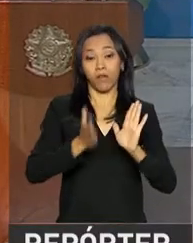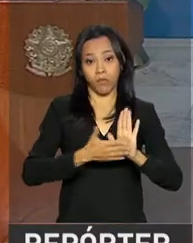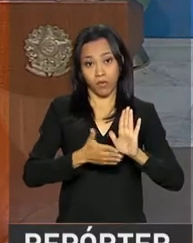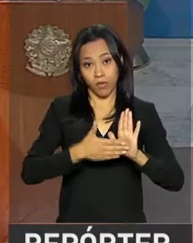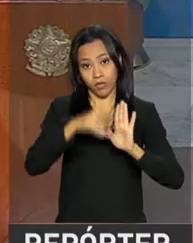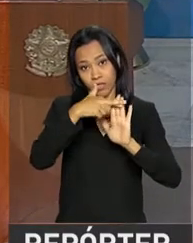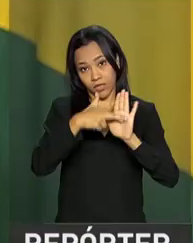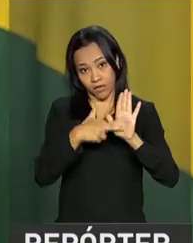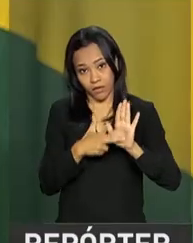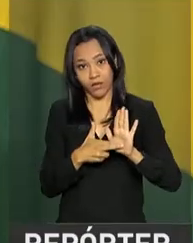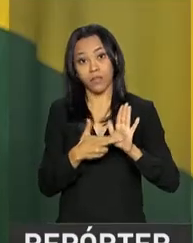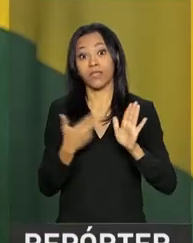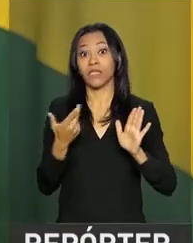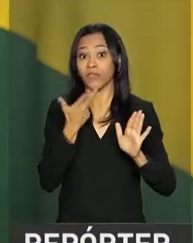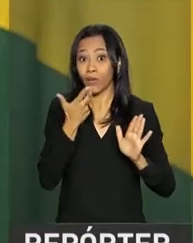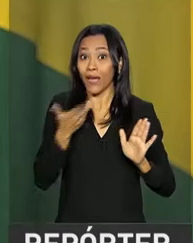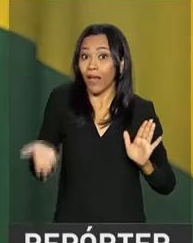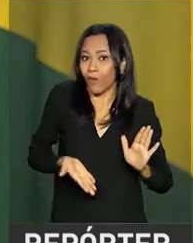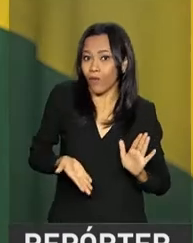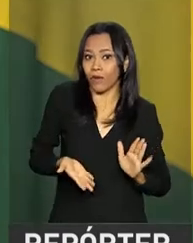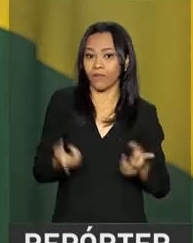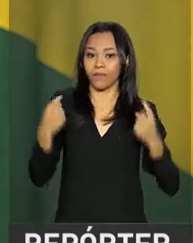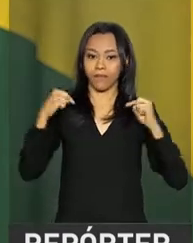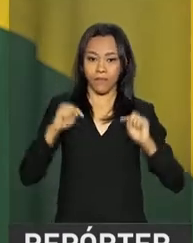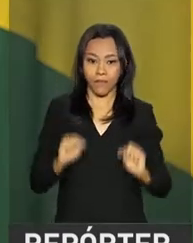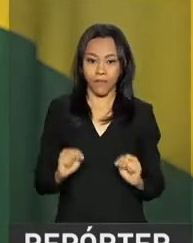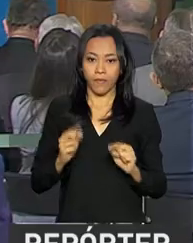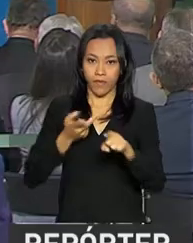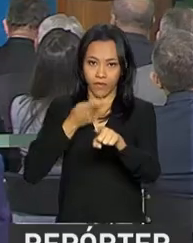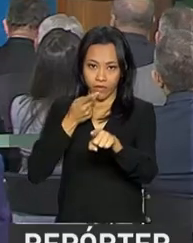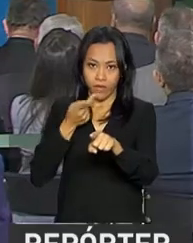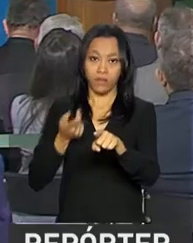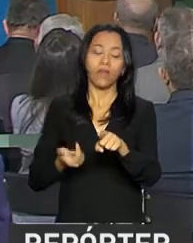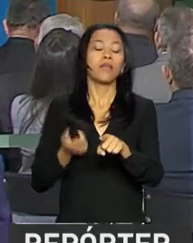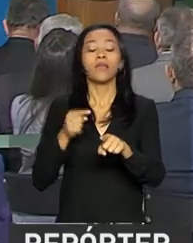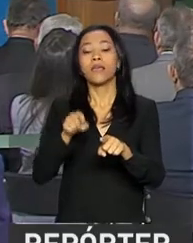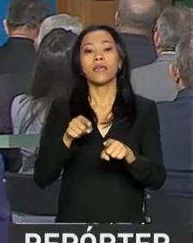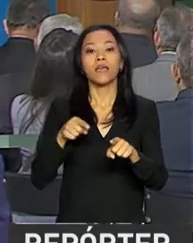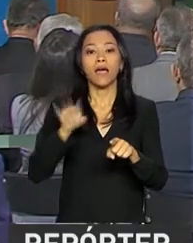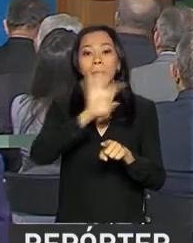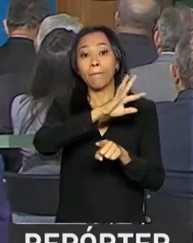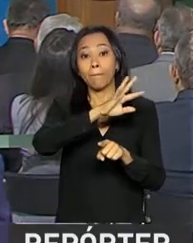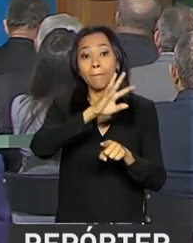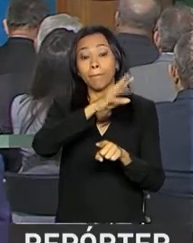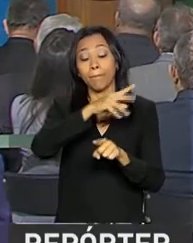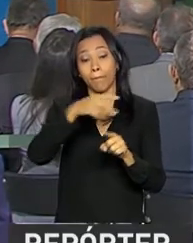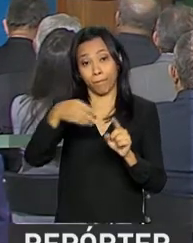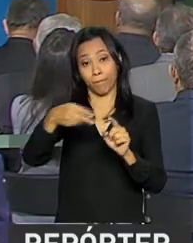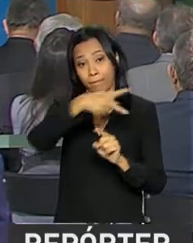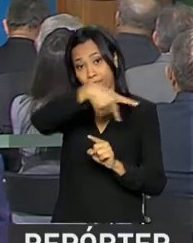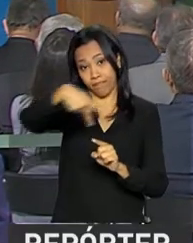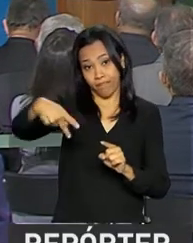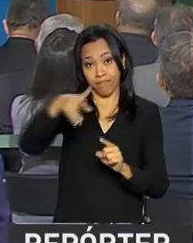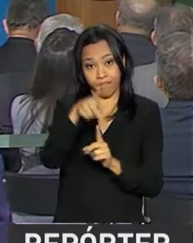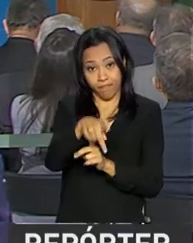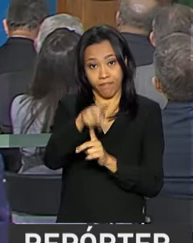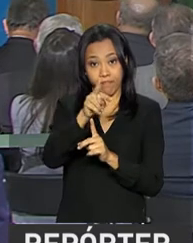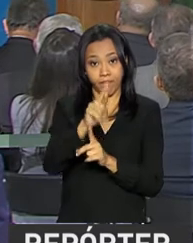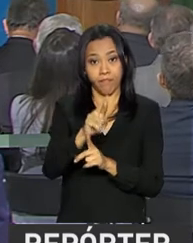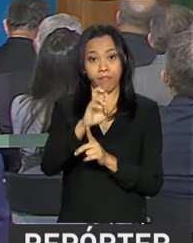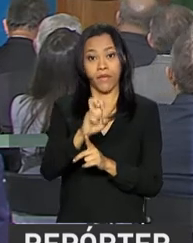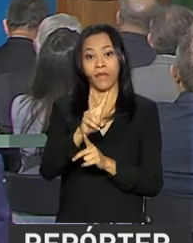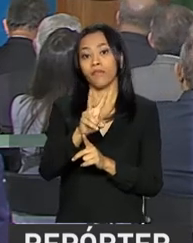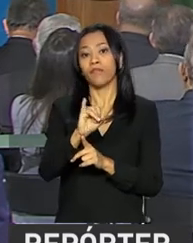reforma é agora. A Previdência está praticamente levando à falência os estados brasileiros e